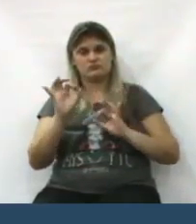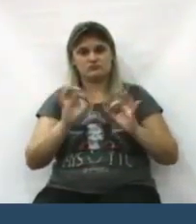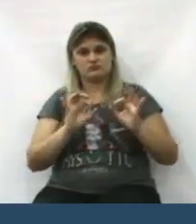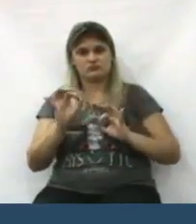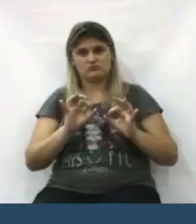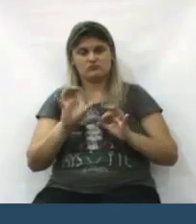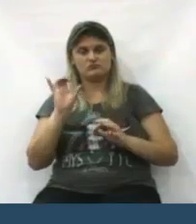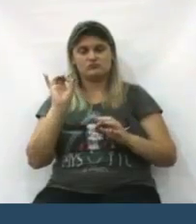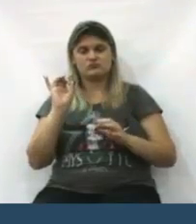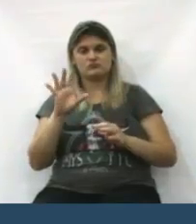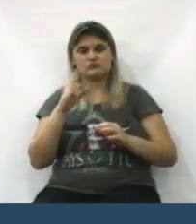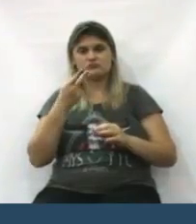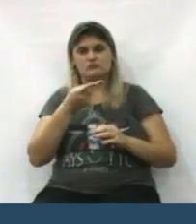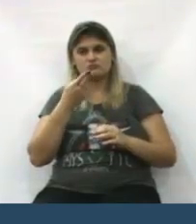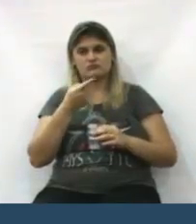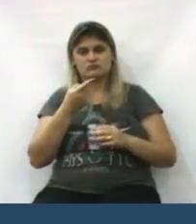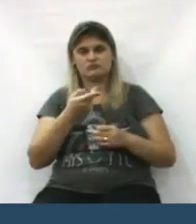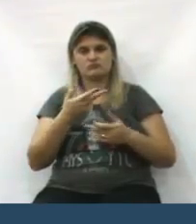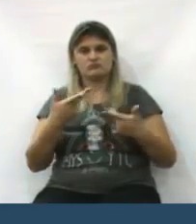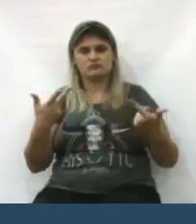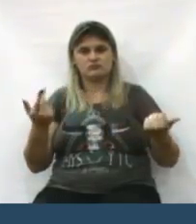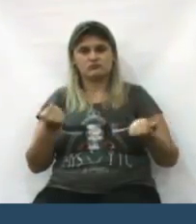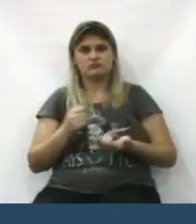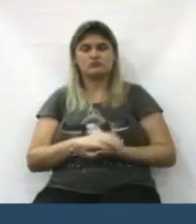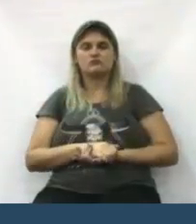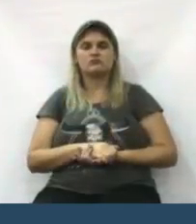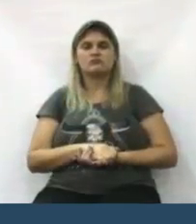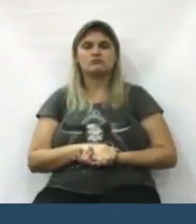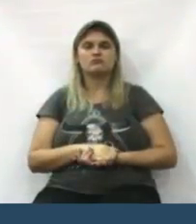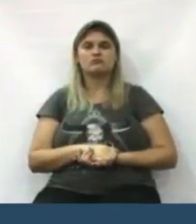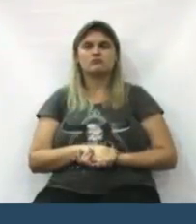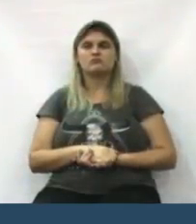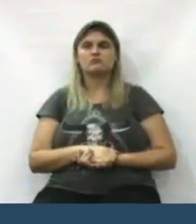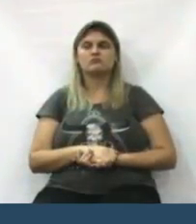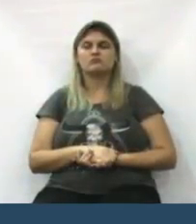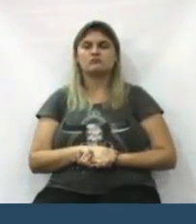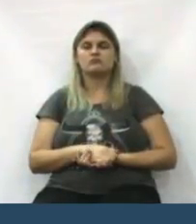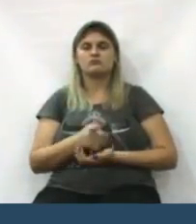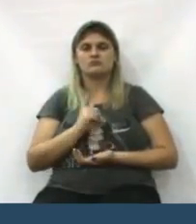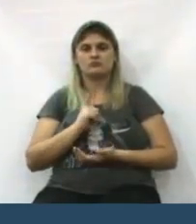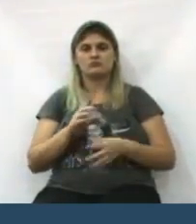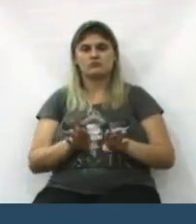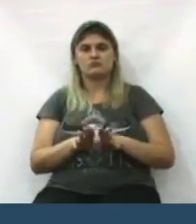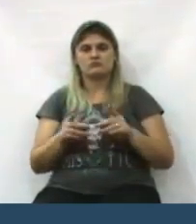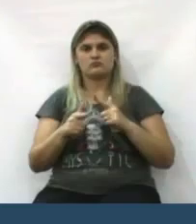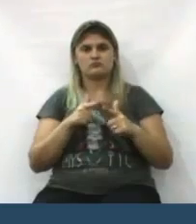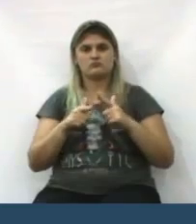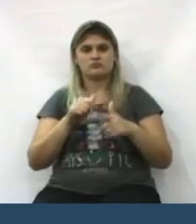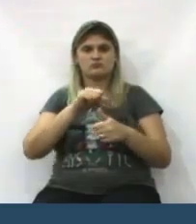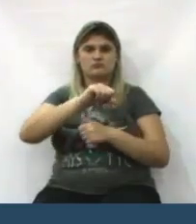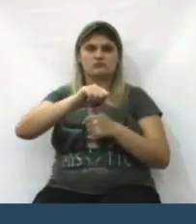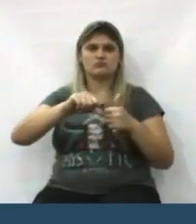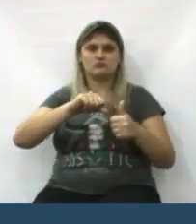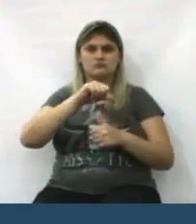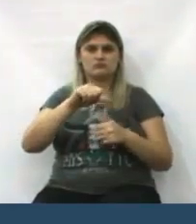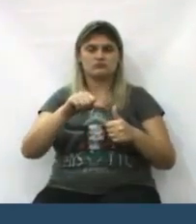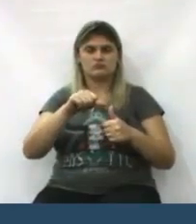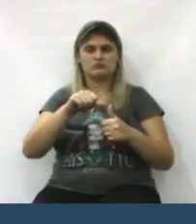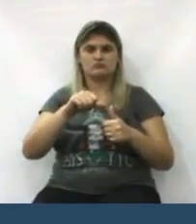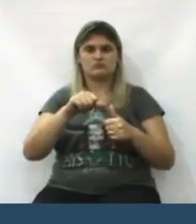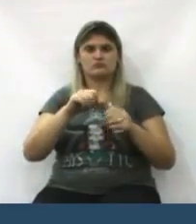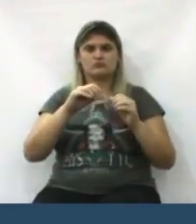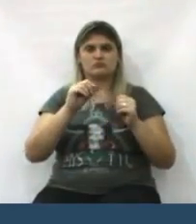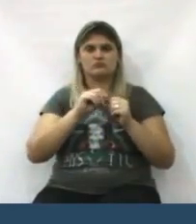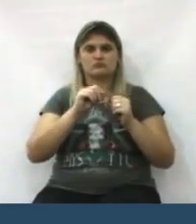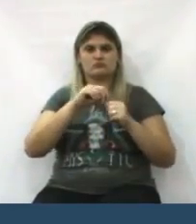Então, eu só queria reforçar essa questão que foi citada aí. teve também um problema ali de trocar todo o equipamento que foi